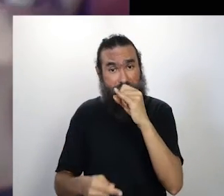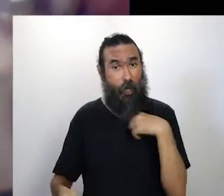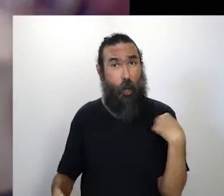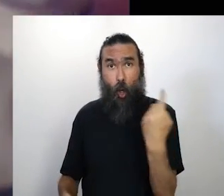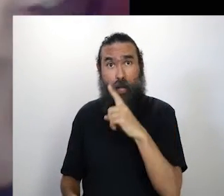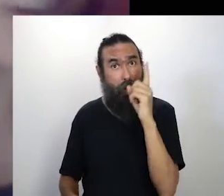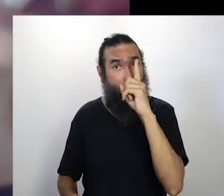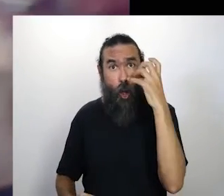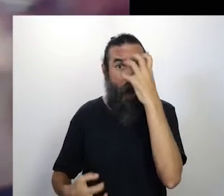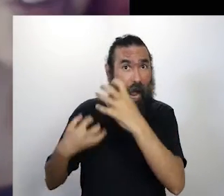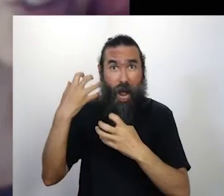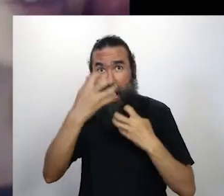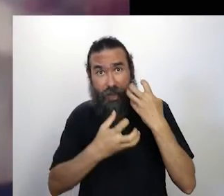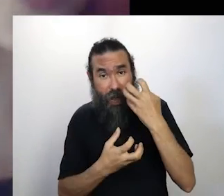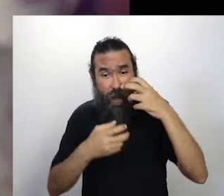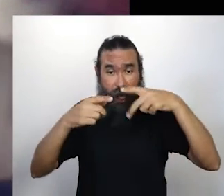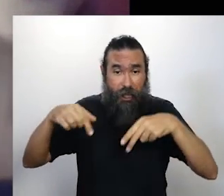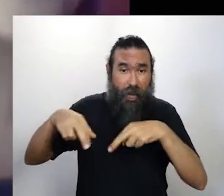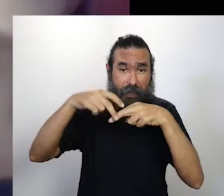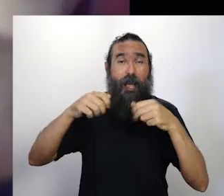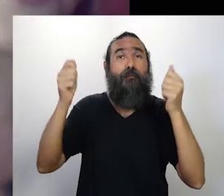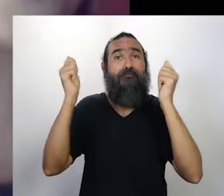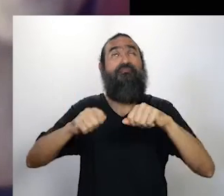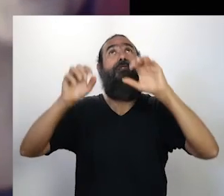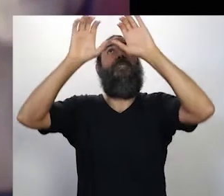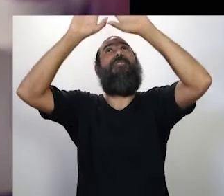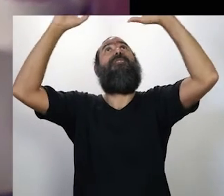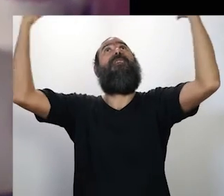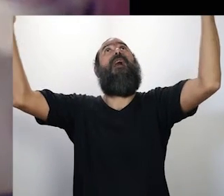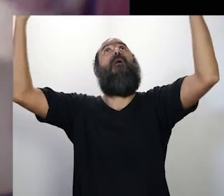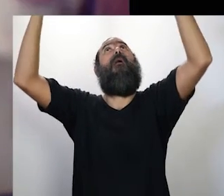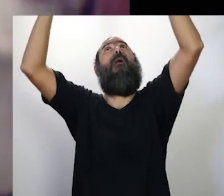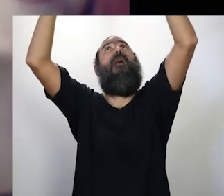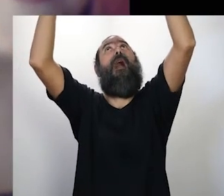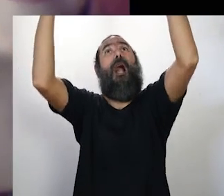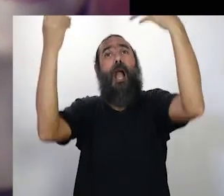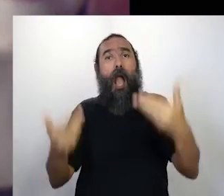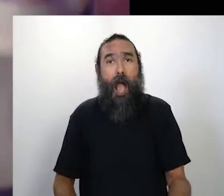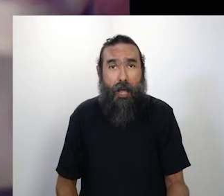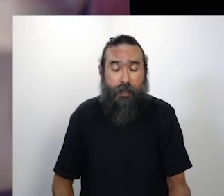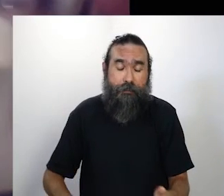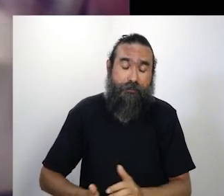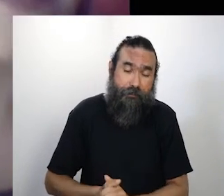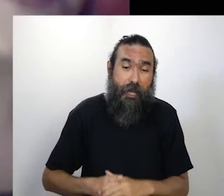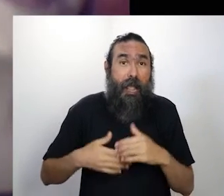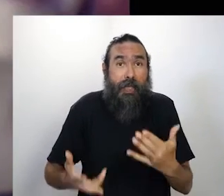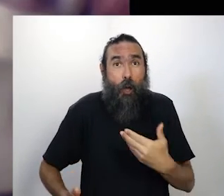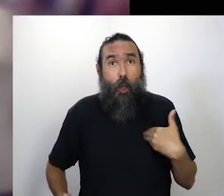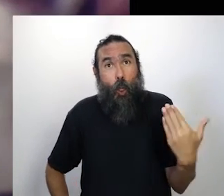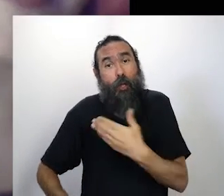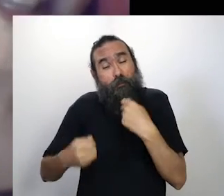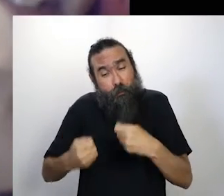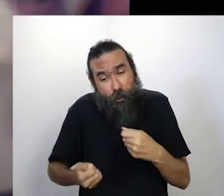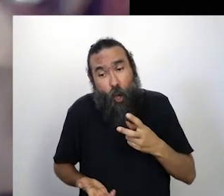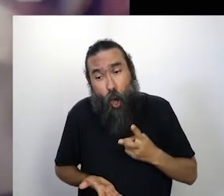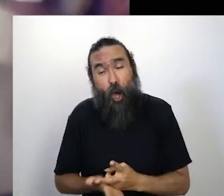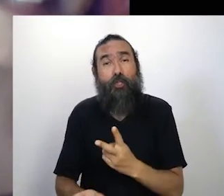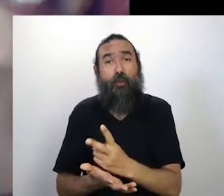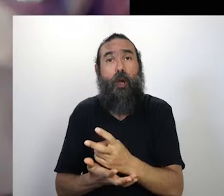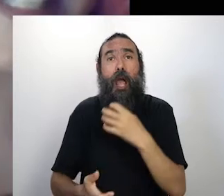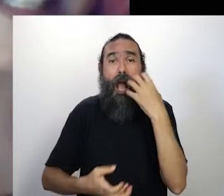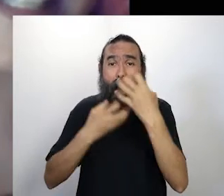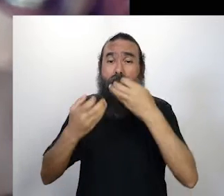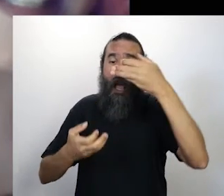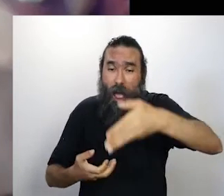o céu pode cair, então a gente tem que continuar, seja no mundo virtual, no mundo presencial, cantar é fundamental e é isso que eu tenho